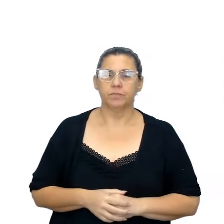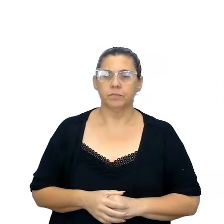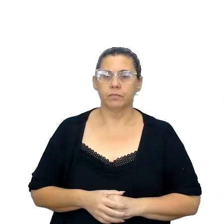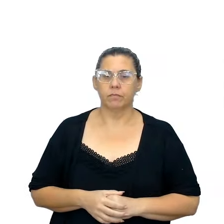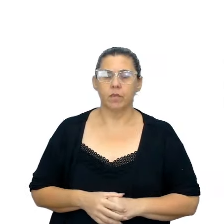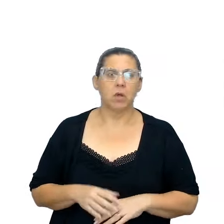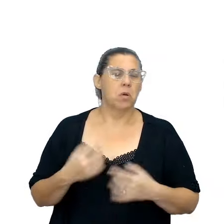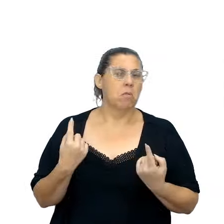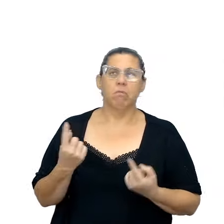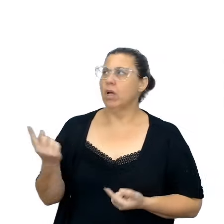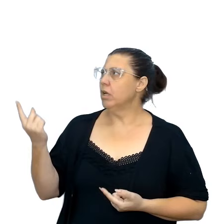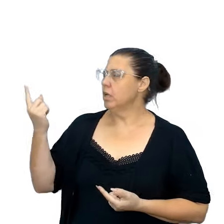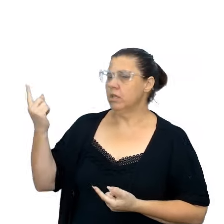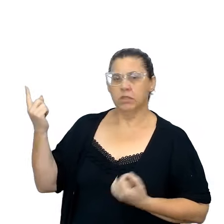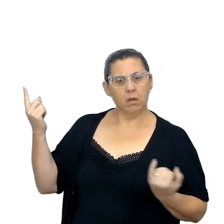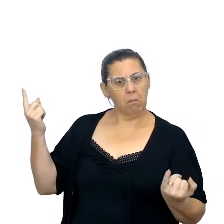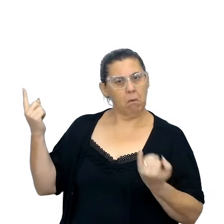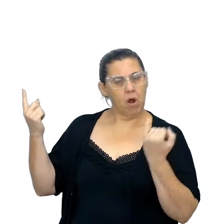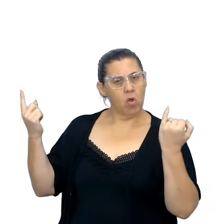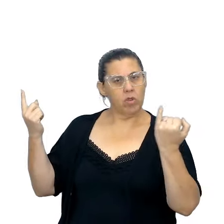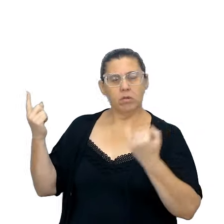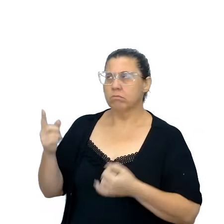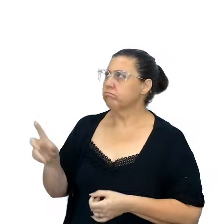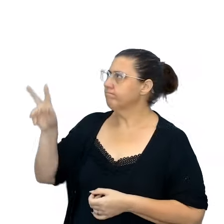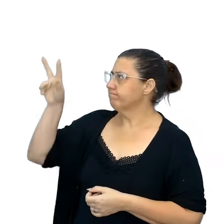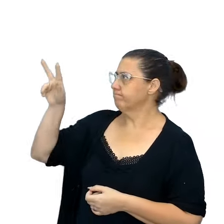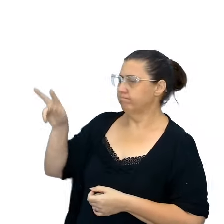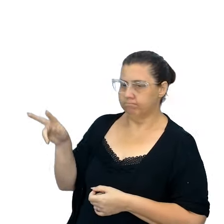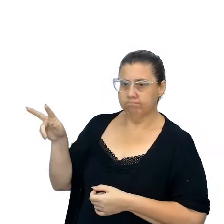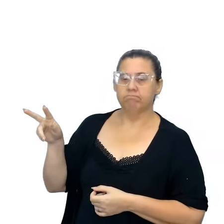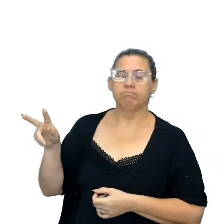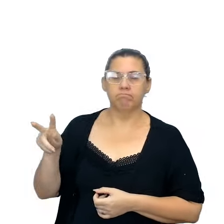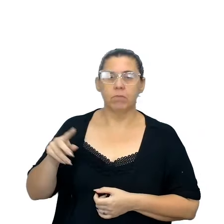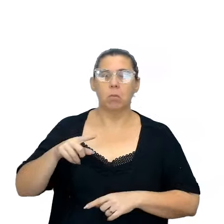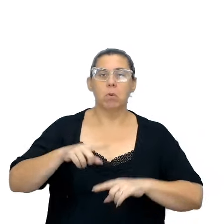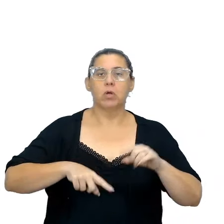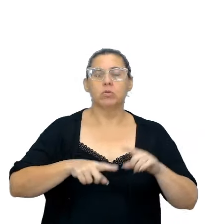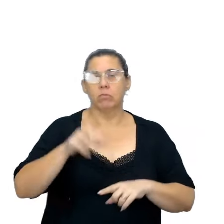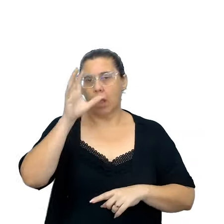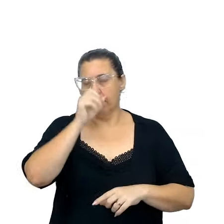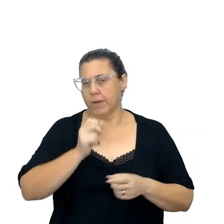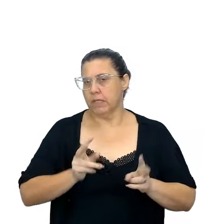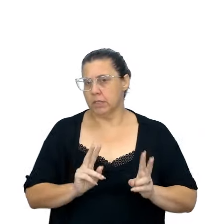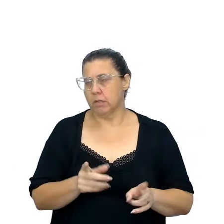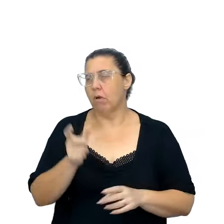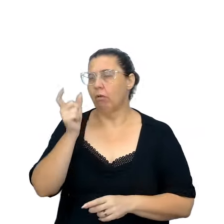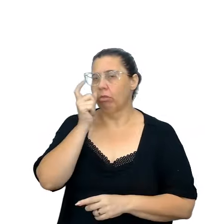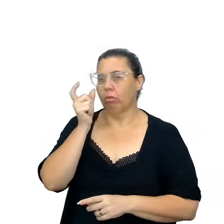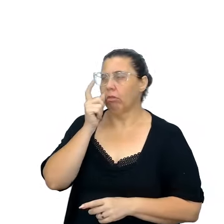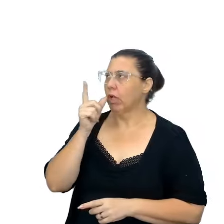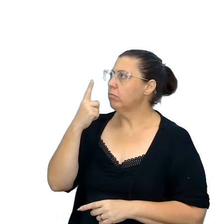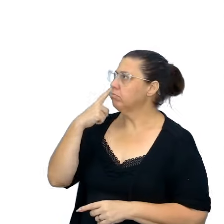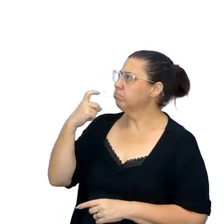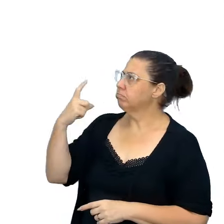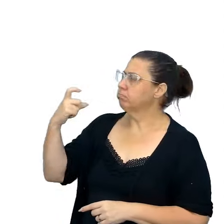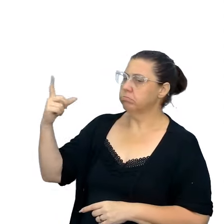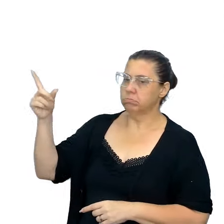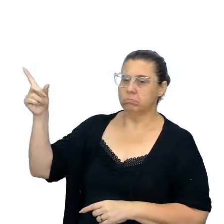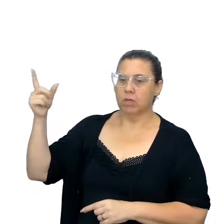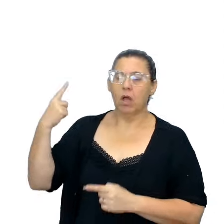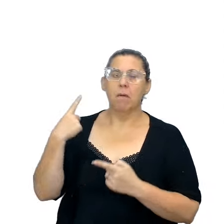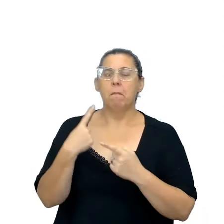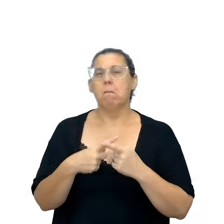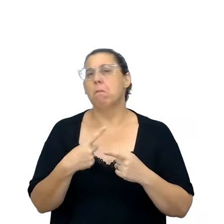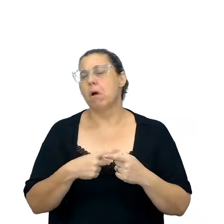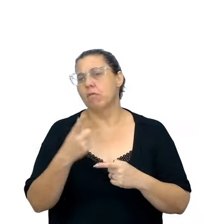esse quadro é importante? Sempre que vocês olharem para o material do Aprender Sempre, é interessante olhar essas proposições, por quê?